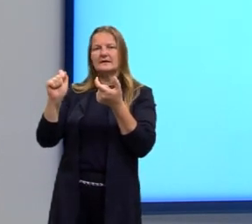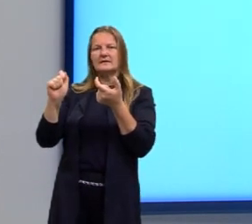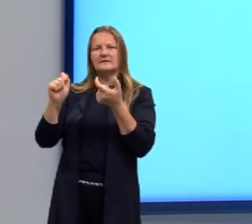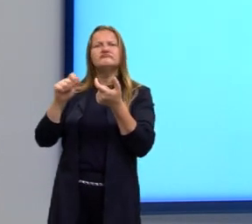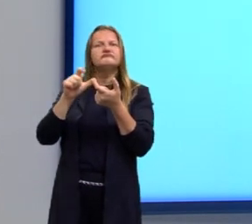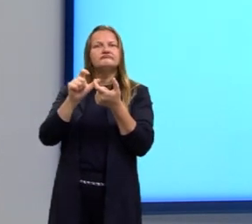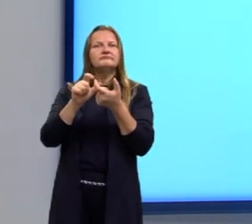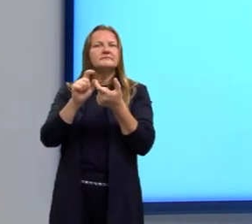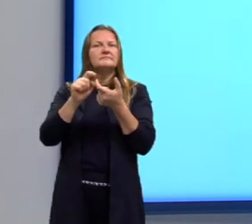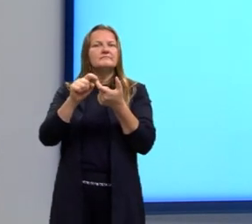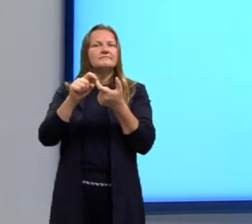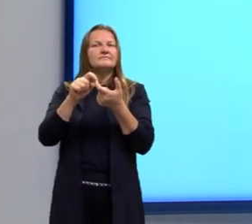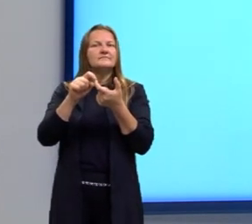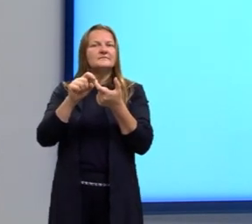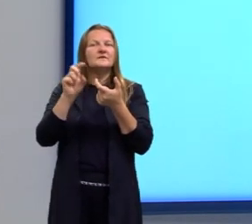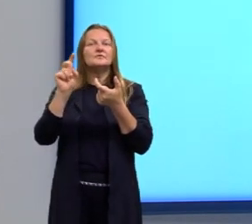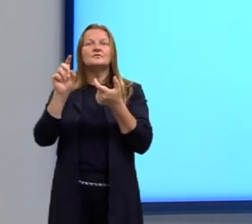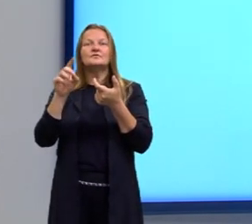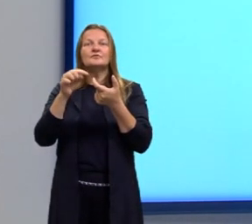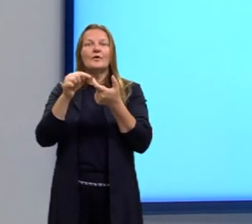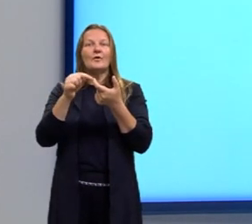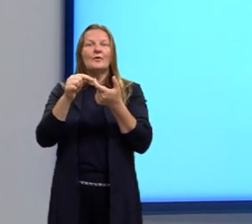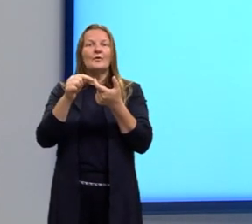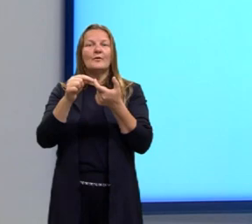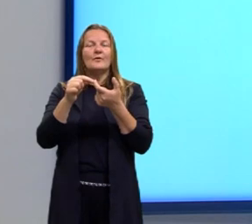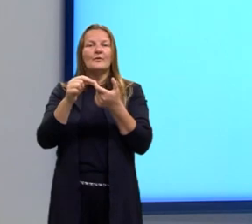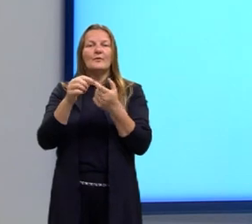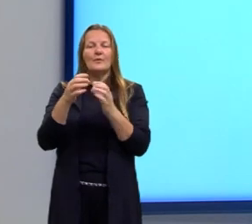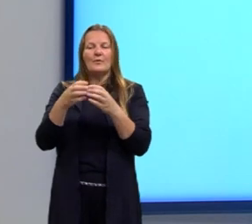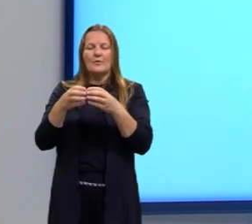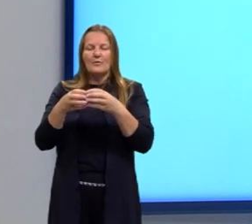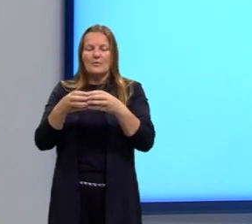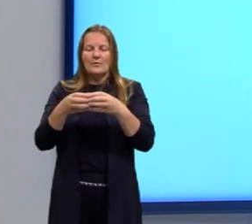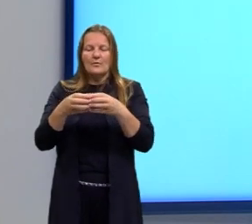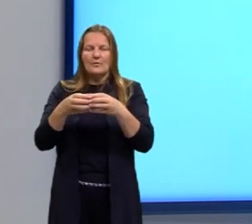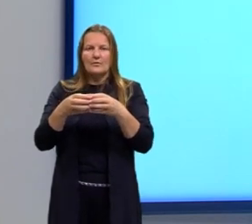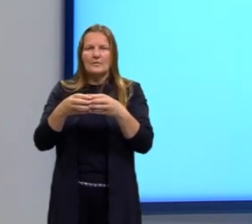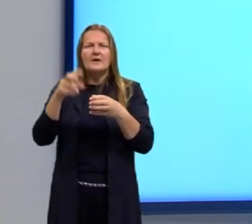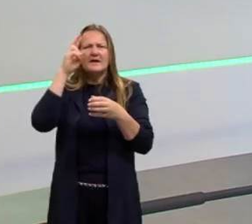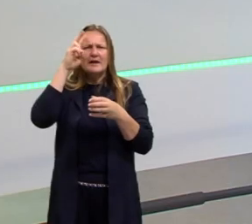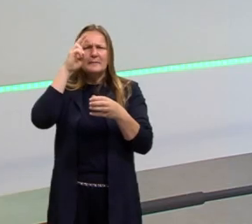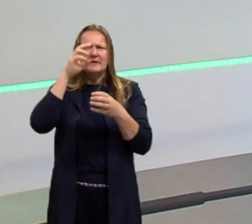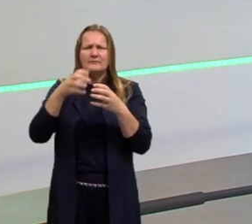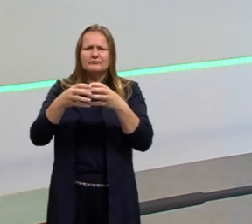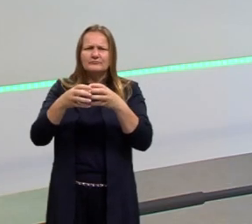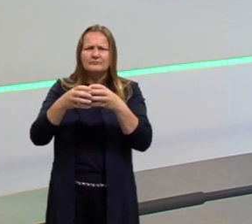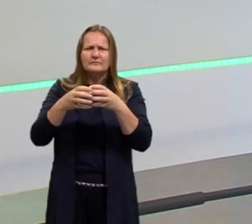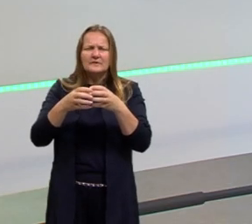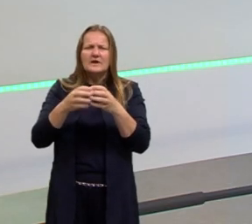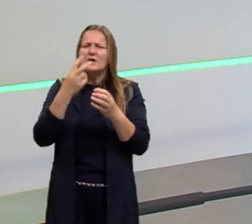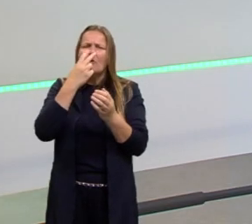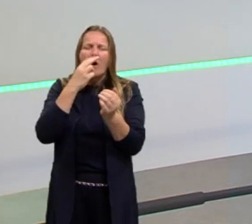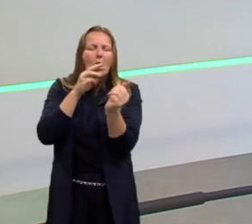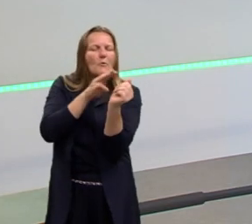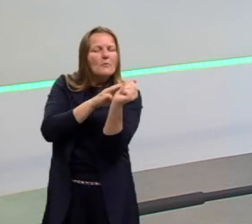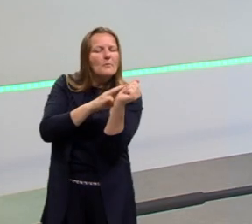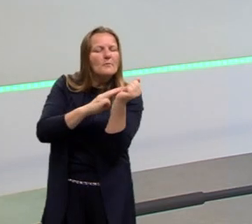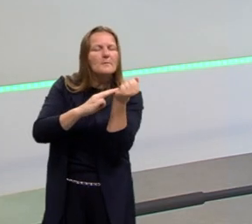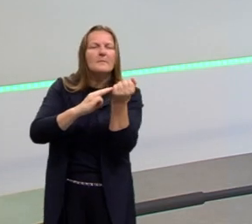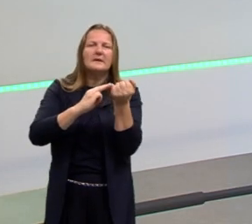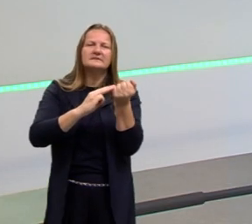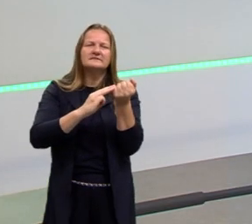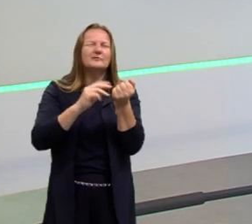que não quer simplesmente falar da empanada. Empanada, se é coerda, lembre que empanada é um pastel, é um tipo de pastel.